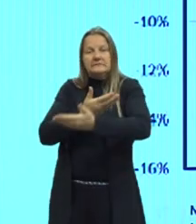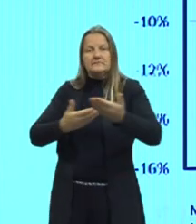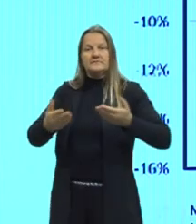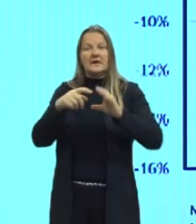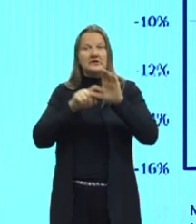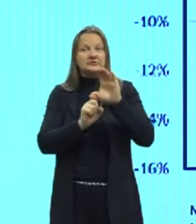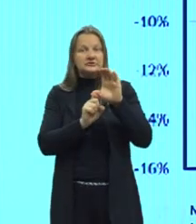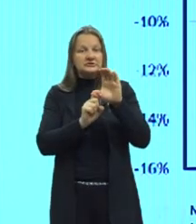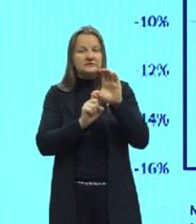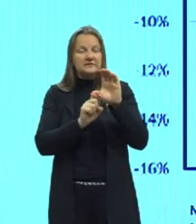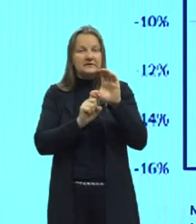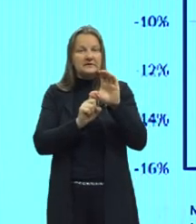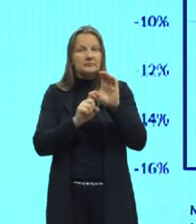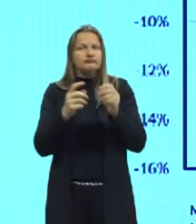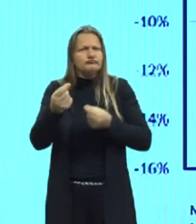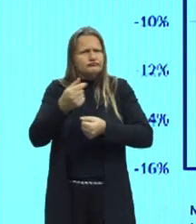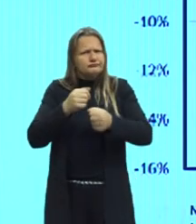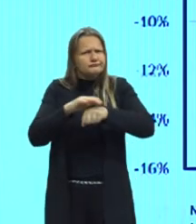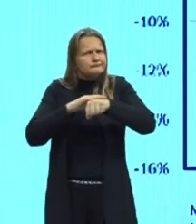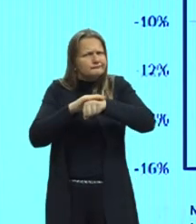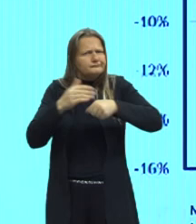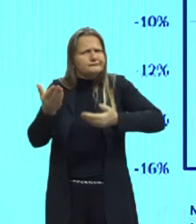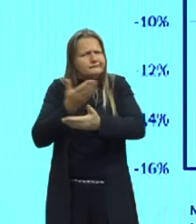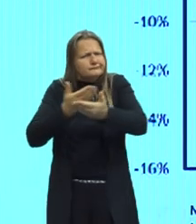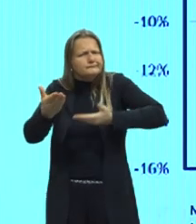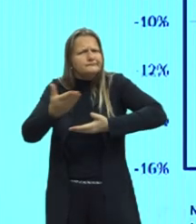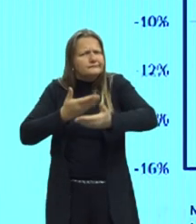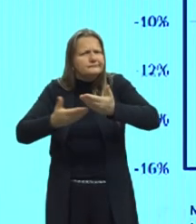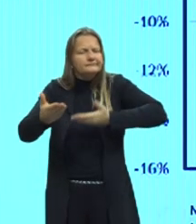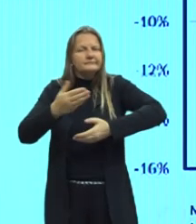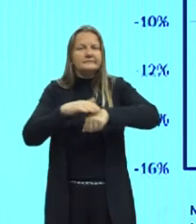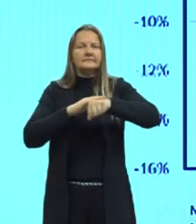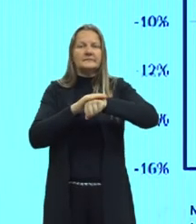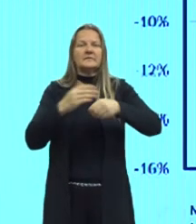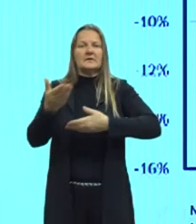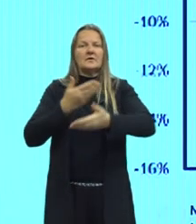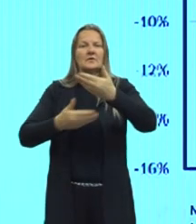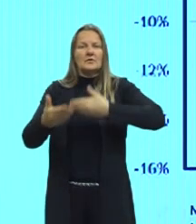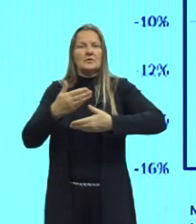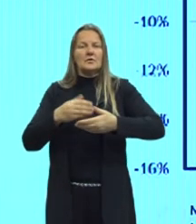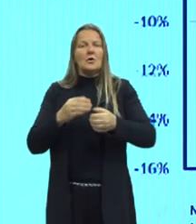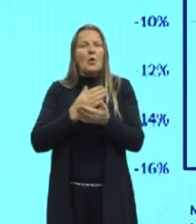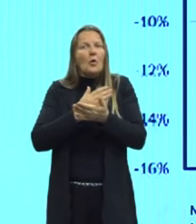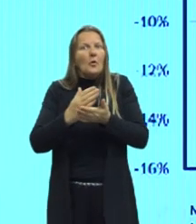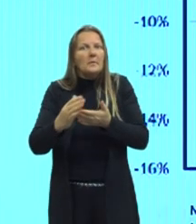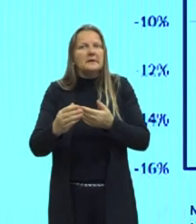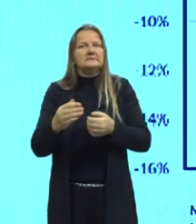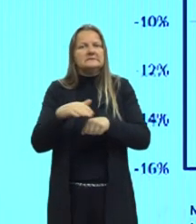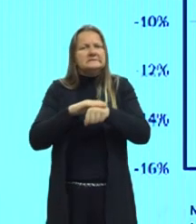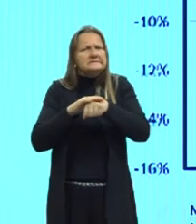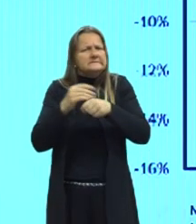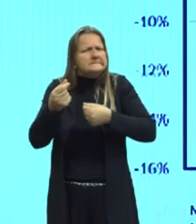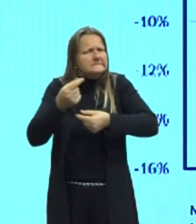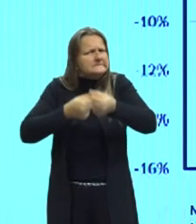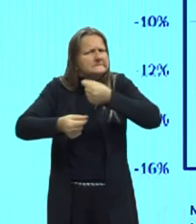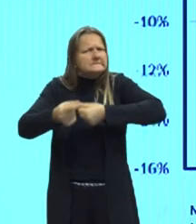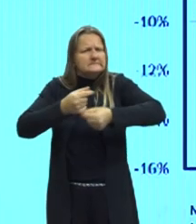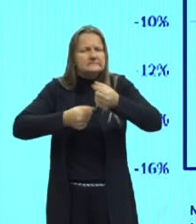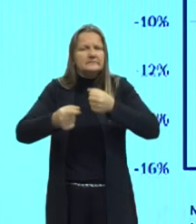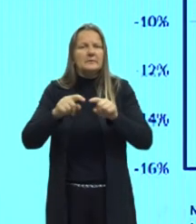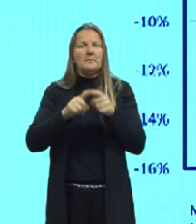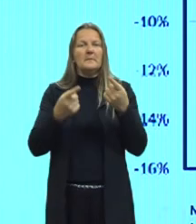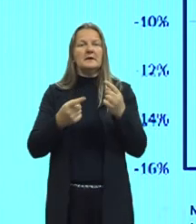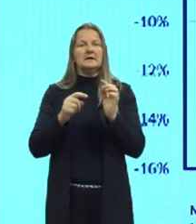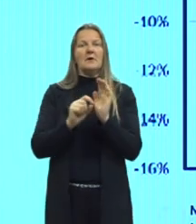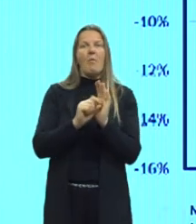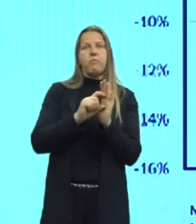e 10% aí ela não consegue negociar, que são aqueles fundos abutres, tá, pessoal. Então, tu tem uma alta